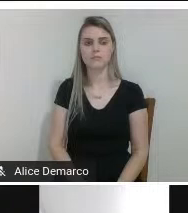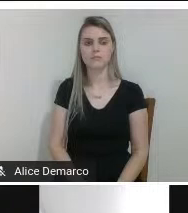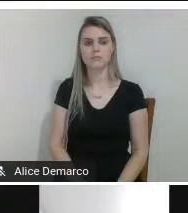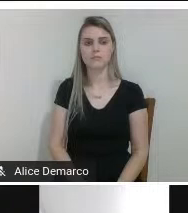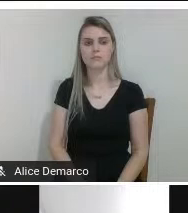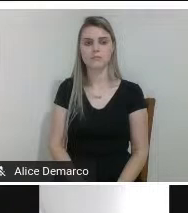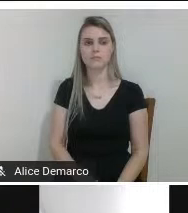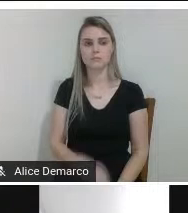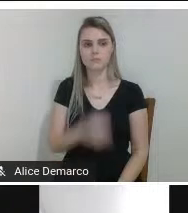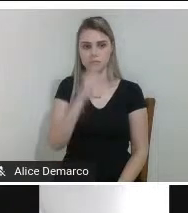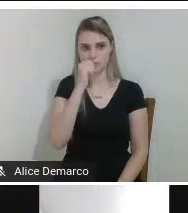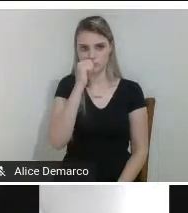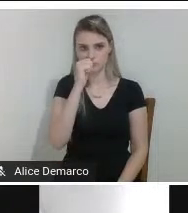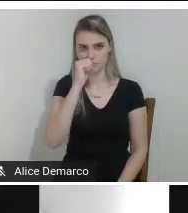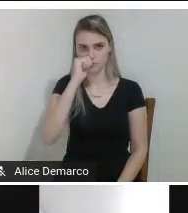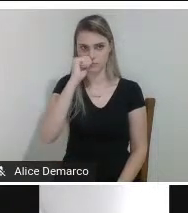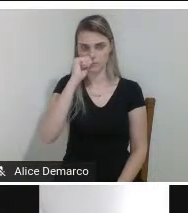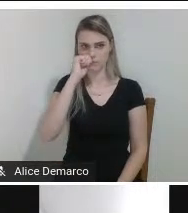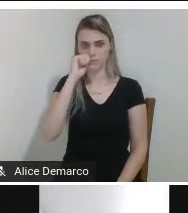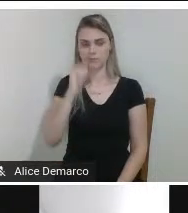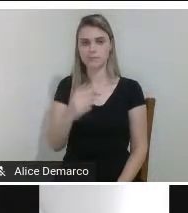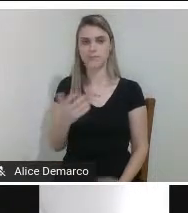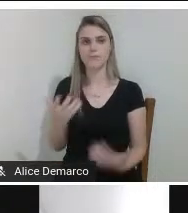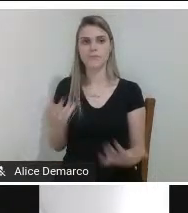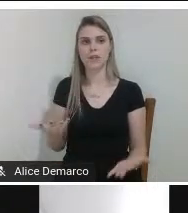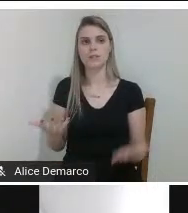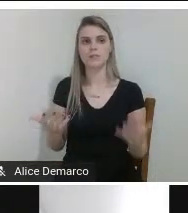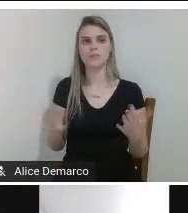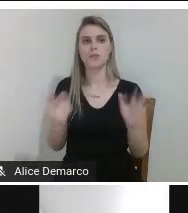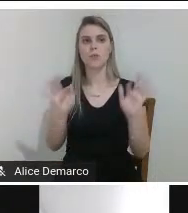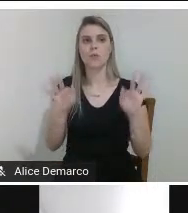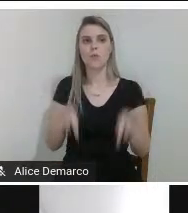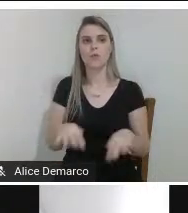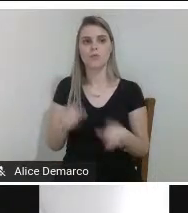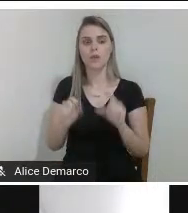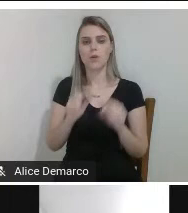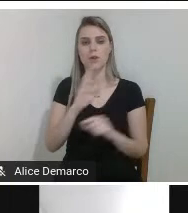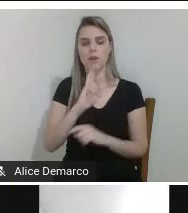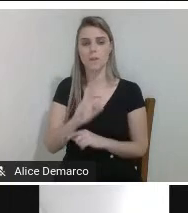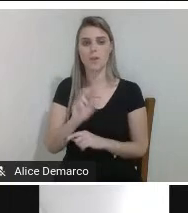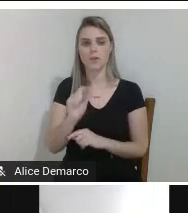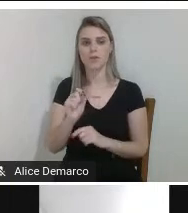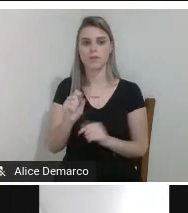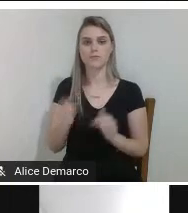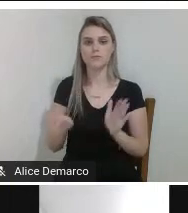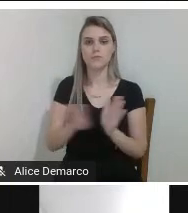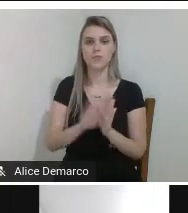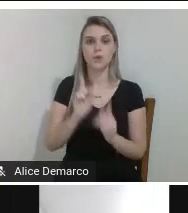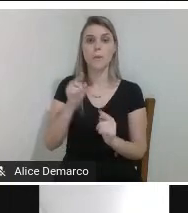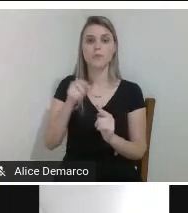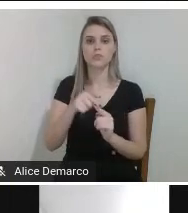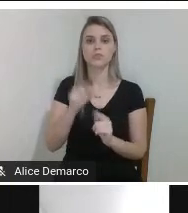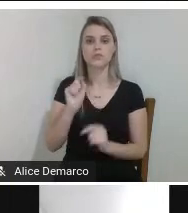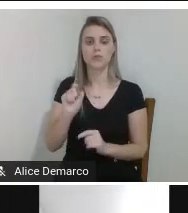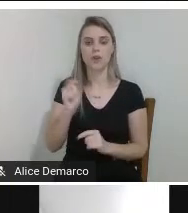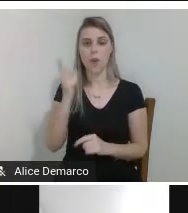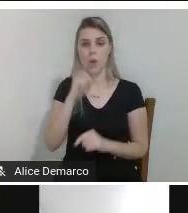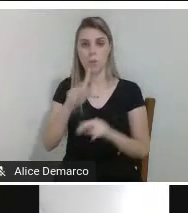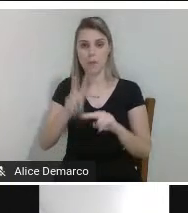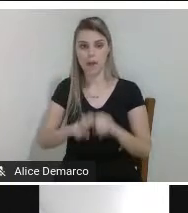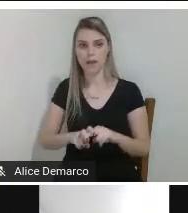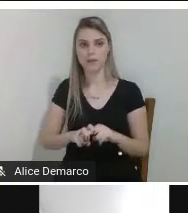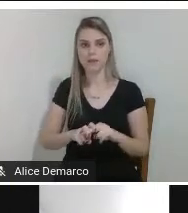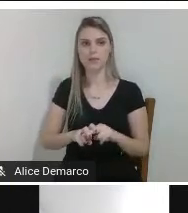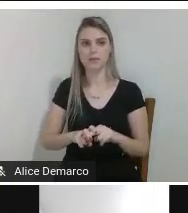então os resultados finais foram alcançados os objetivos nós conseguimos uma cadeira